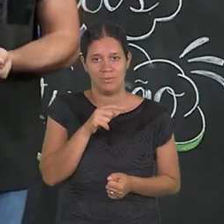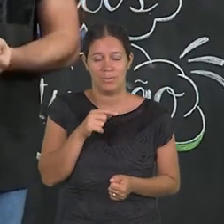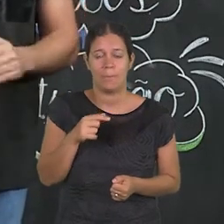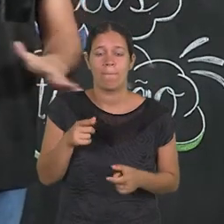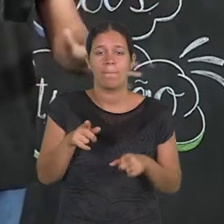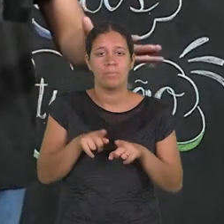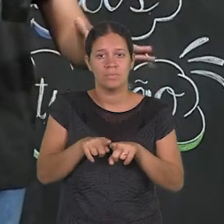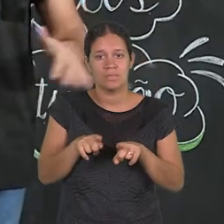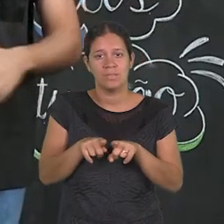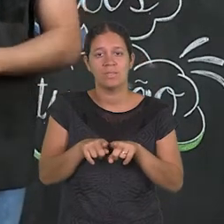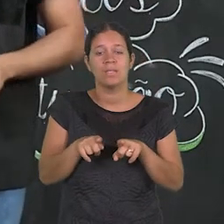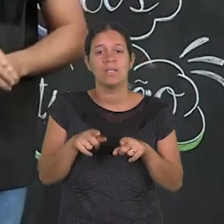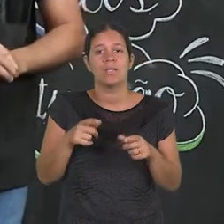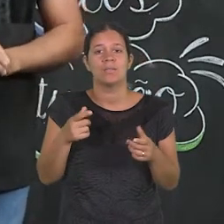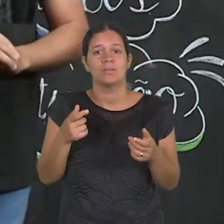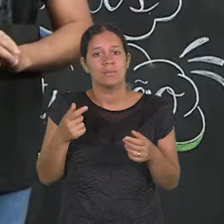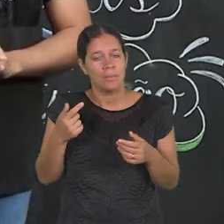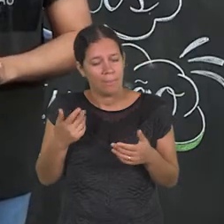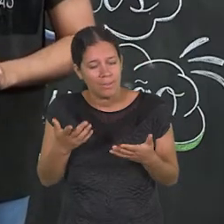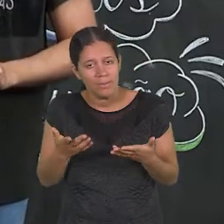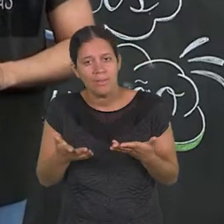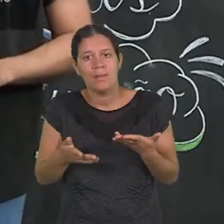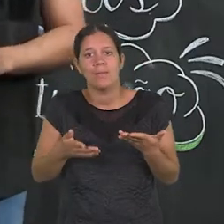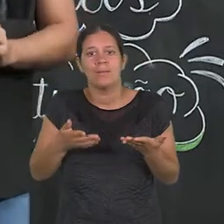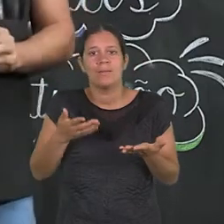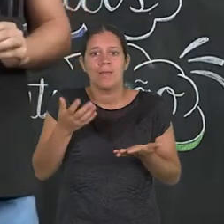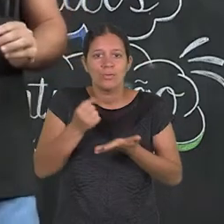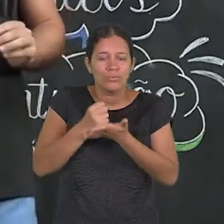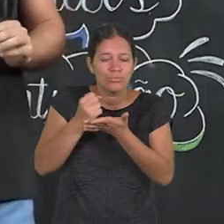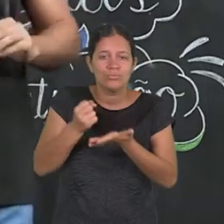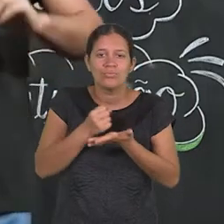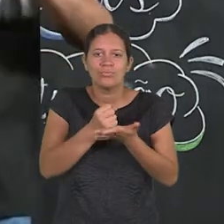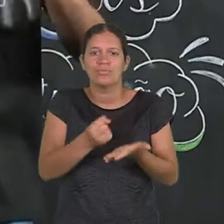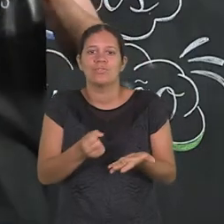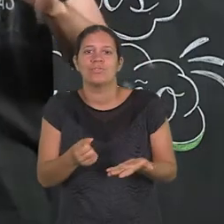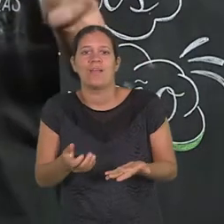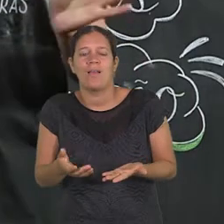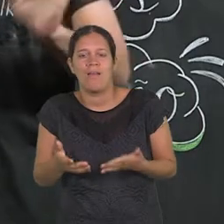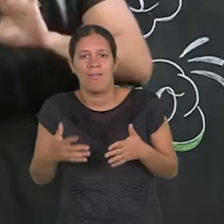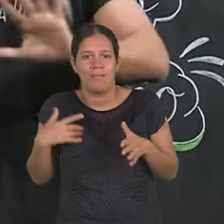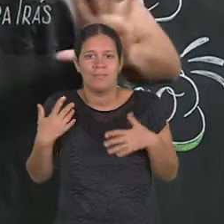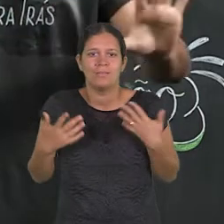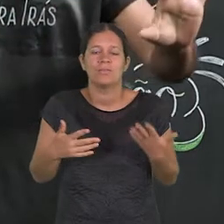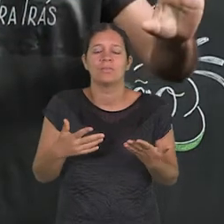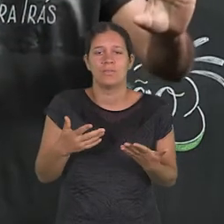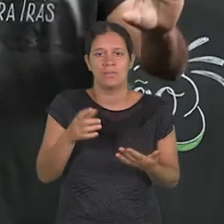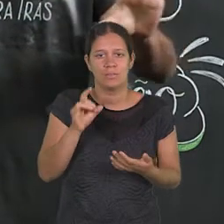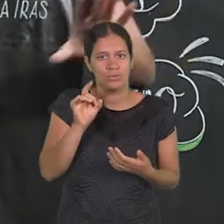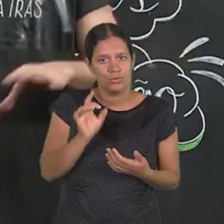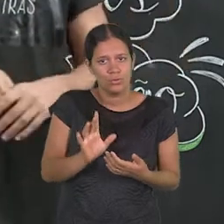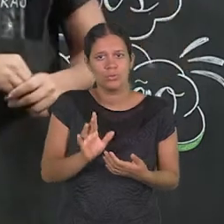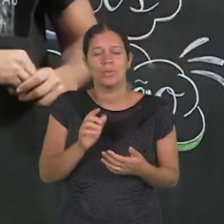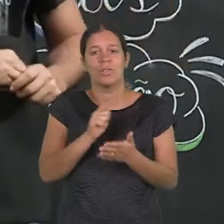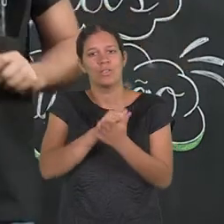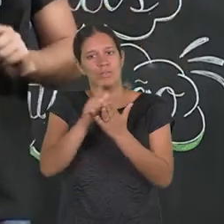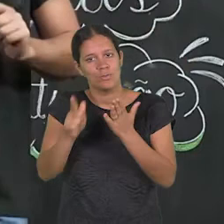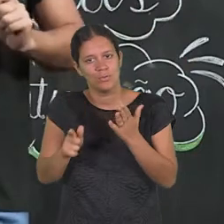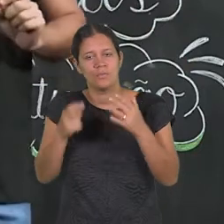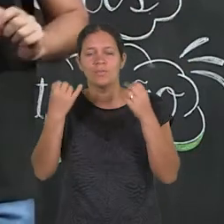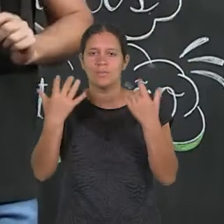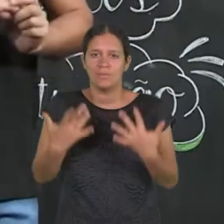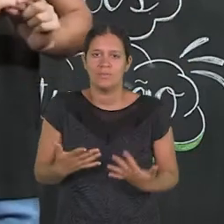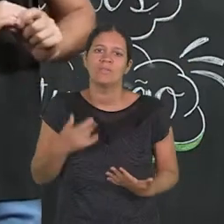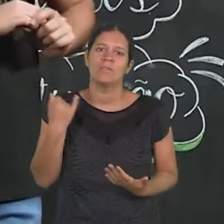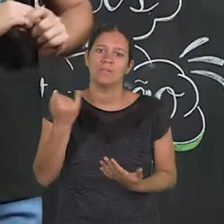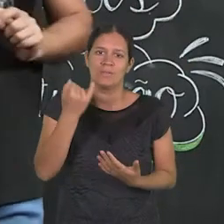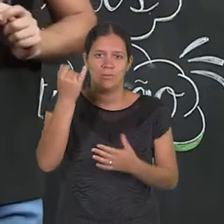de crítica, não só como forma de entretenimento. Então, da próxima vez que você ouvir HQ, não são só letras aleatórias soltas, hein? É um gênero